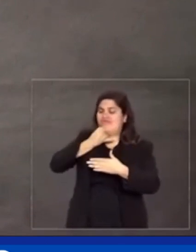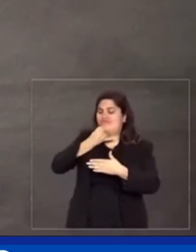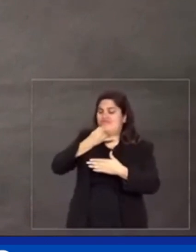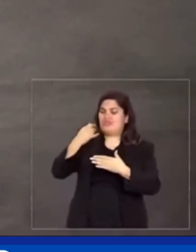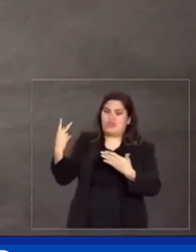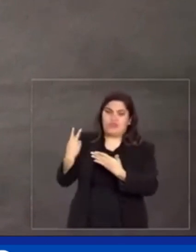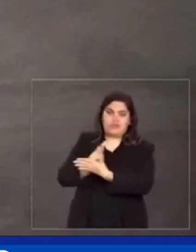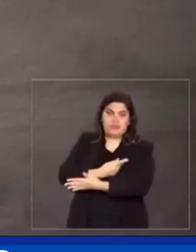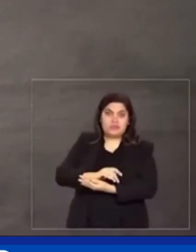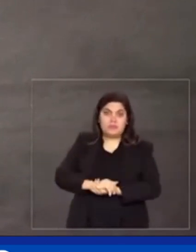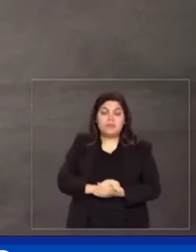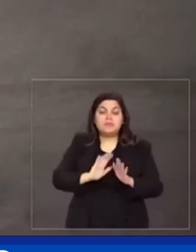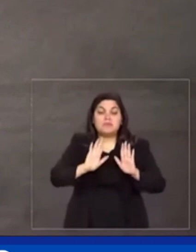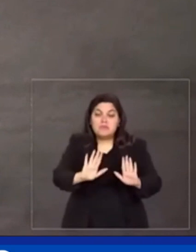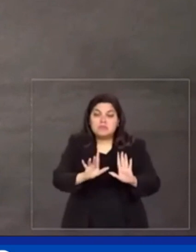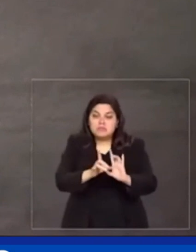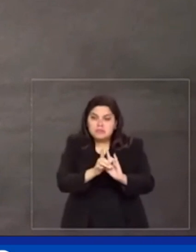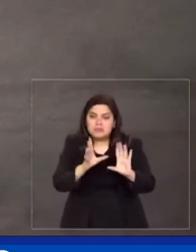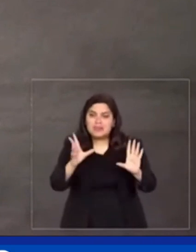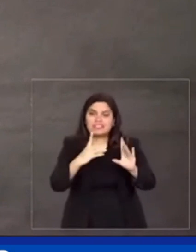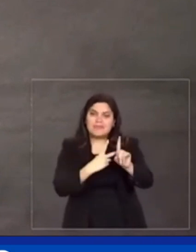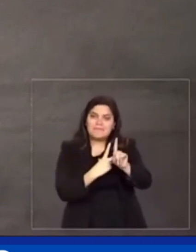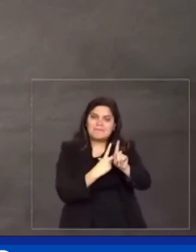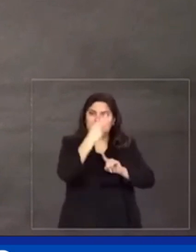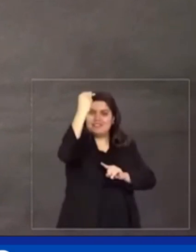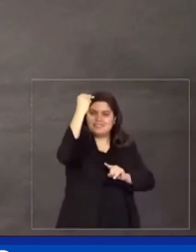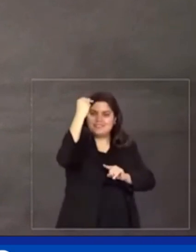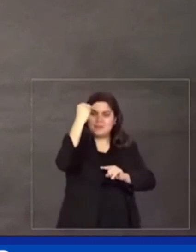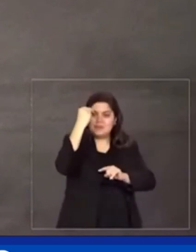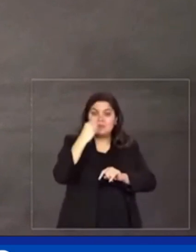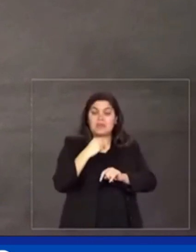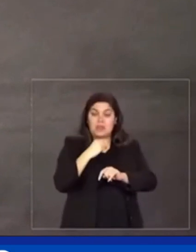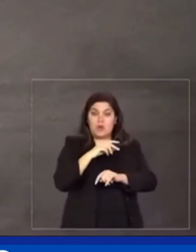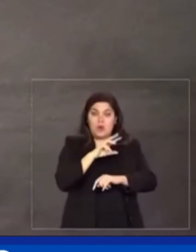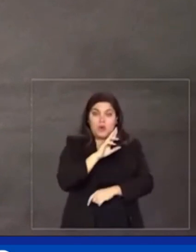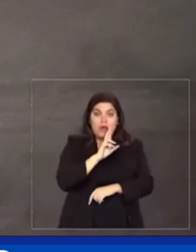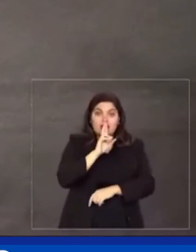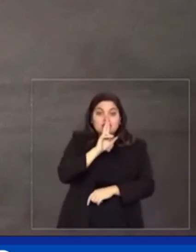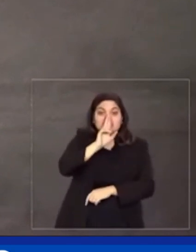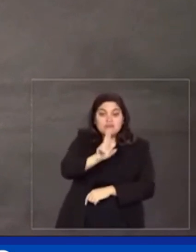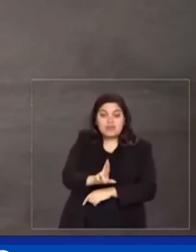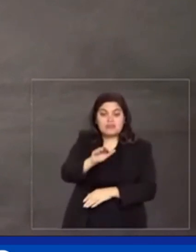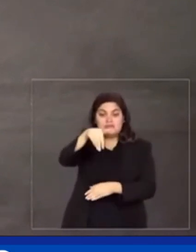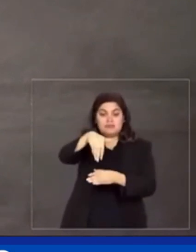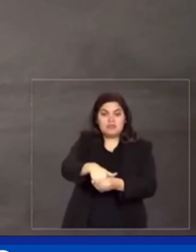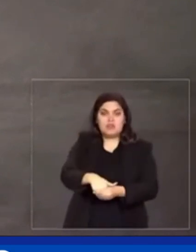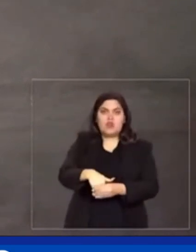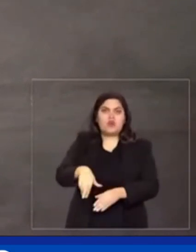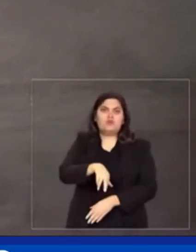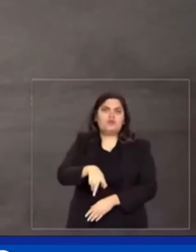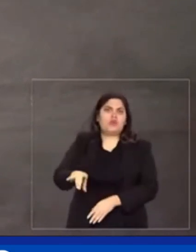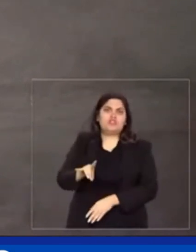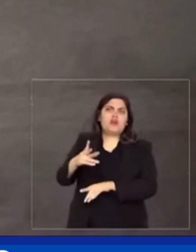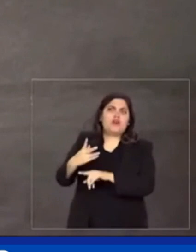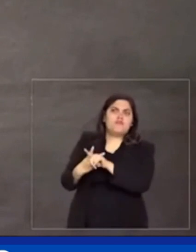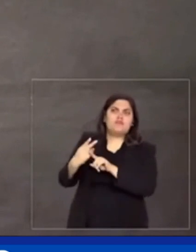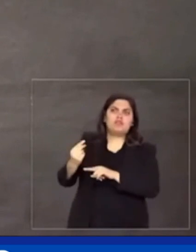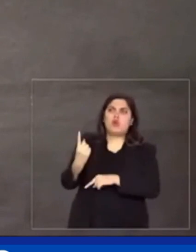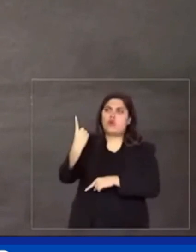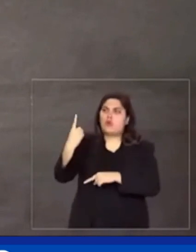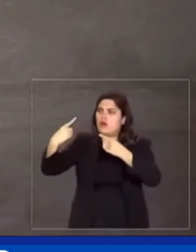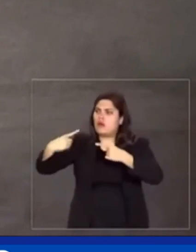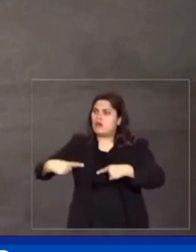E, no entanto, a democracia venceu. O resultado dessas eleições não foi apenas a vitória de um